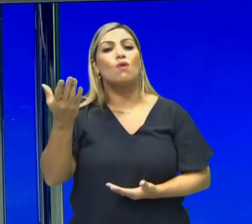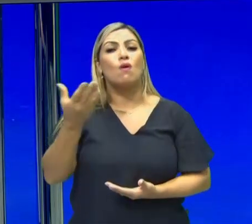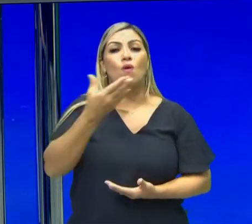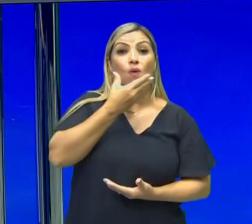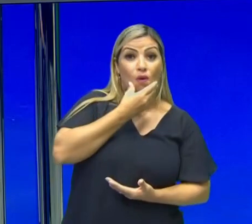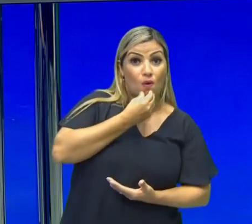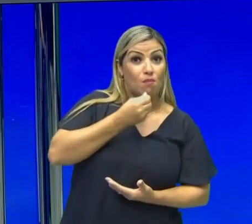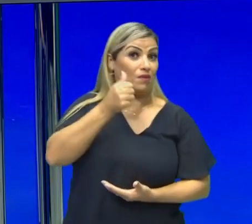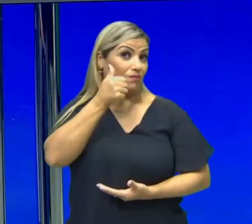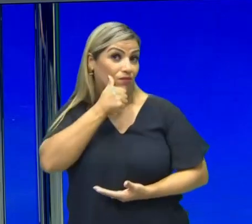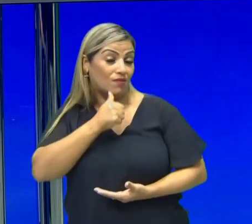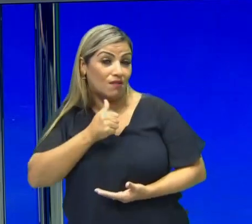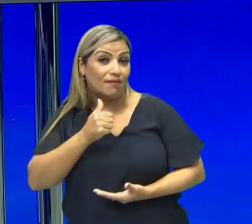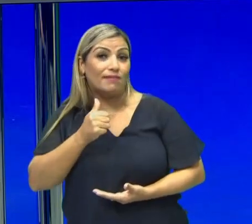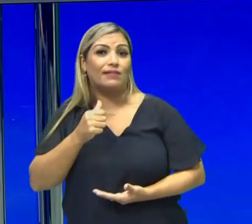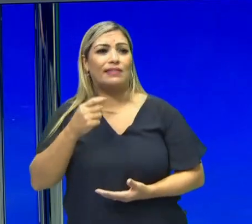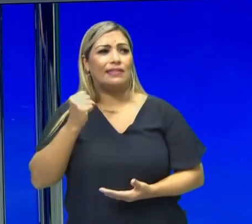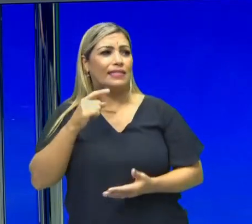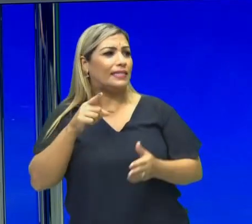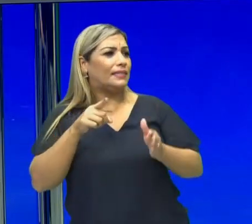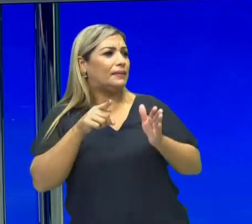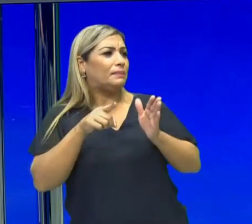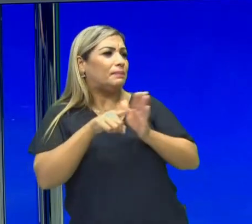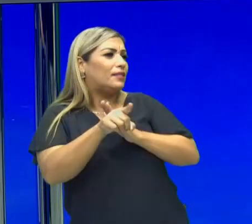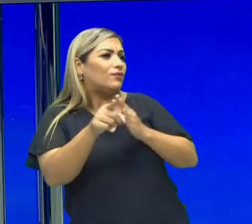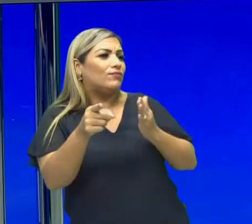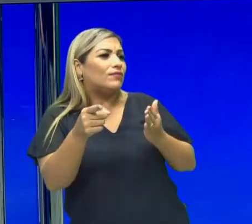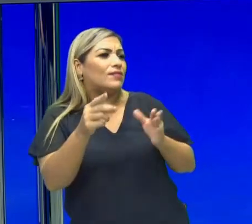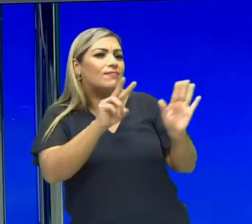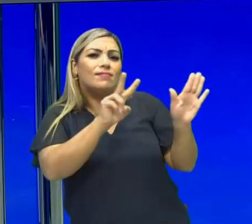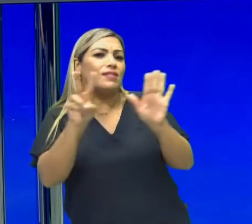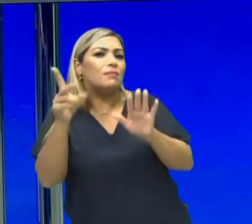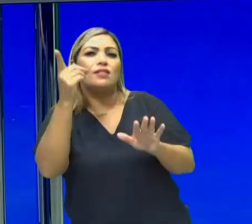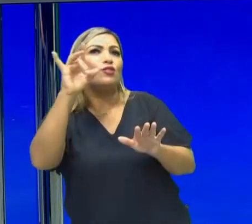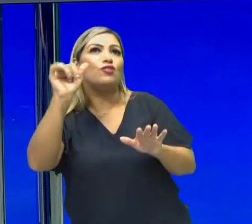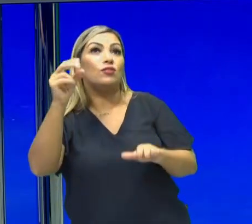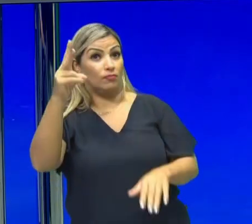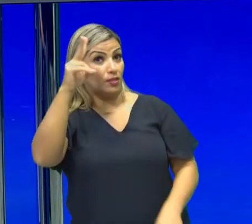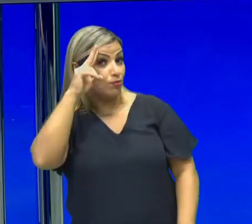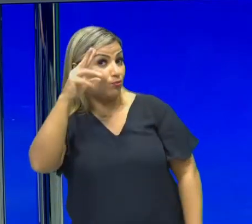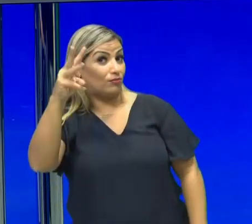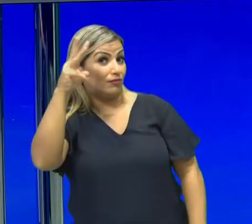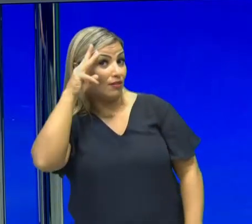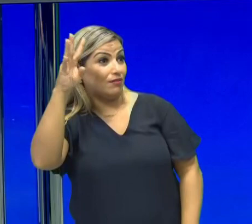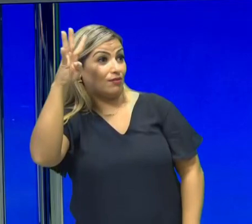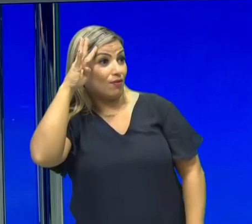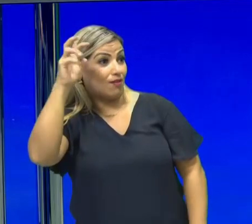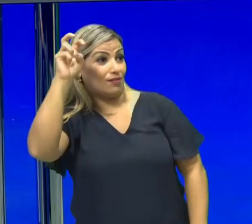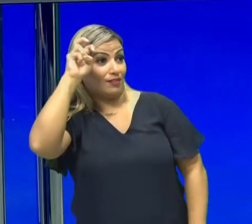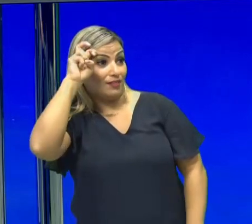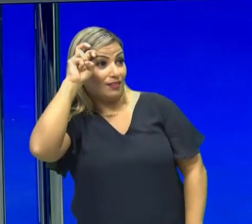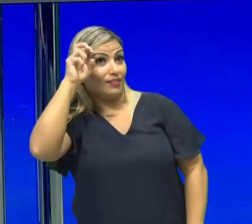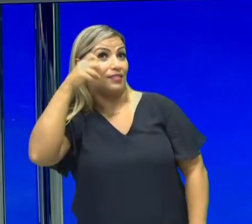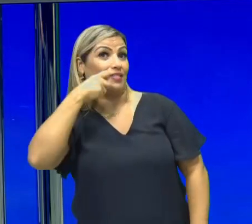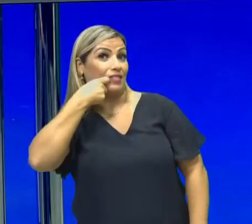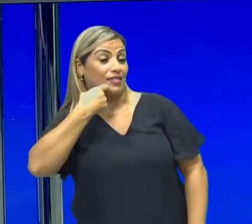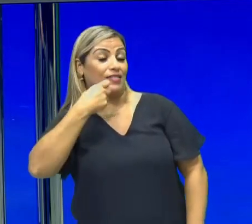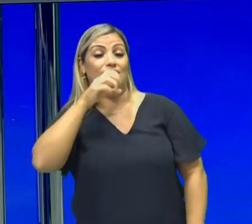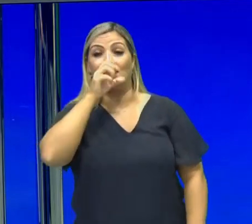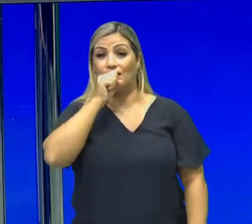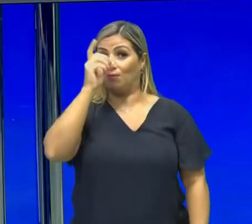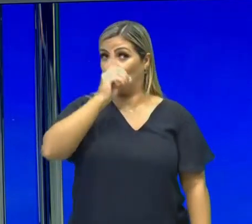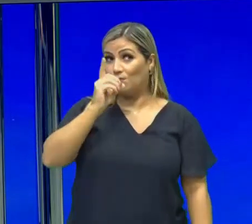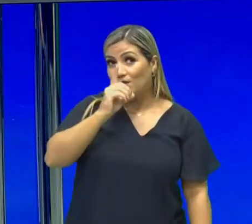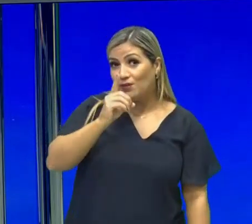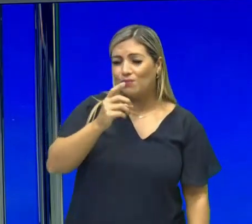ou feminino. Se eu perguntar assim, dia da semana, ele vai ter que responder segunda, terça, quarta, quinta, sexta, sábado ou domingo.